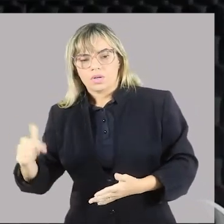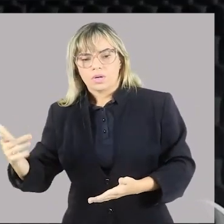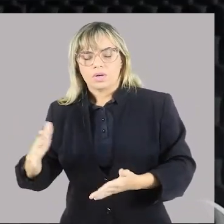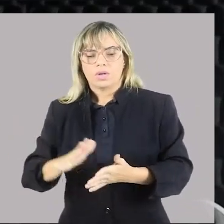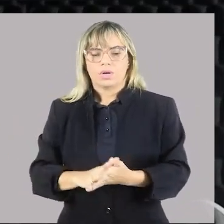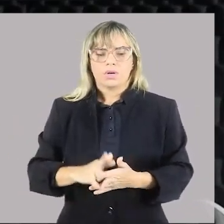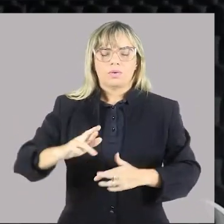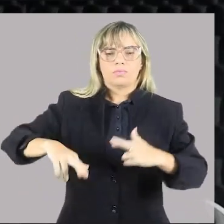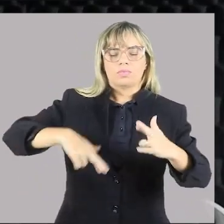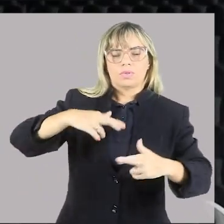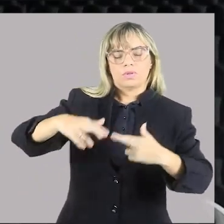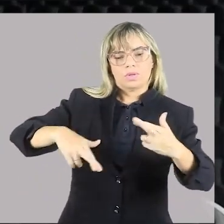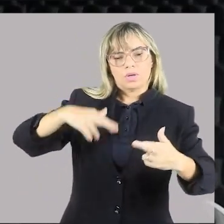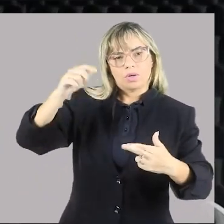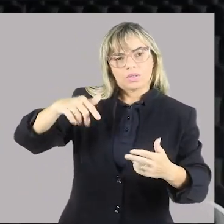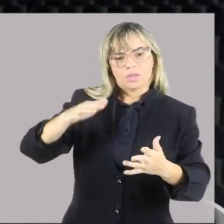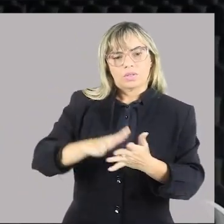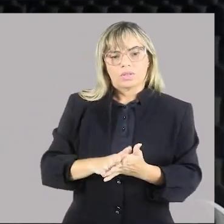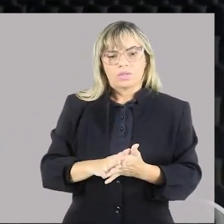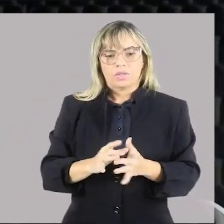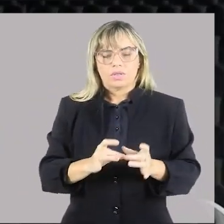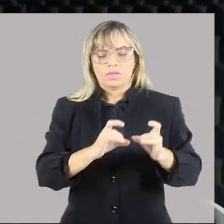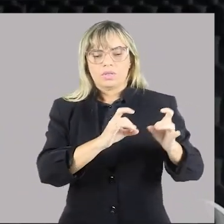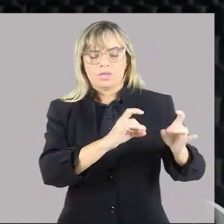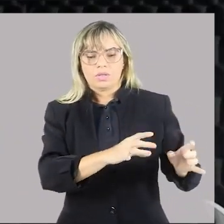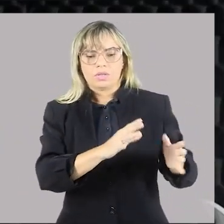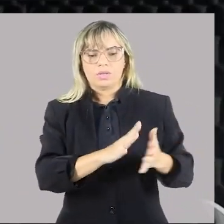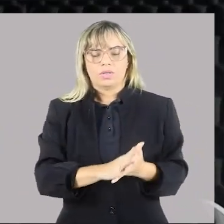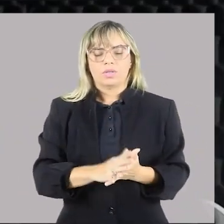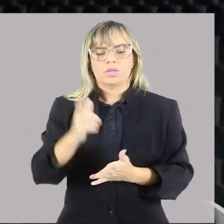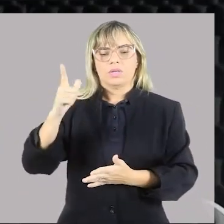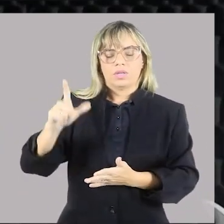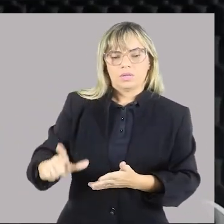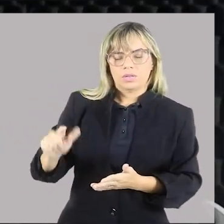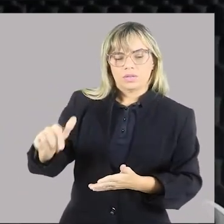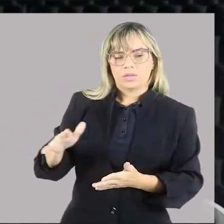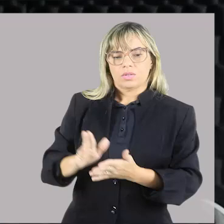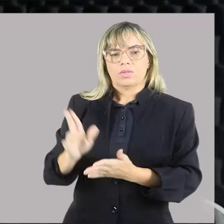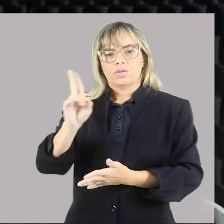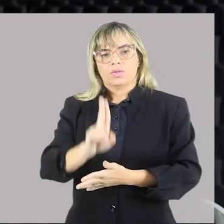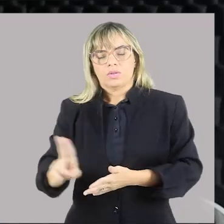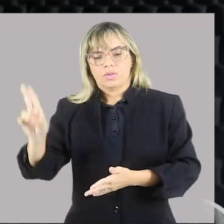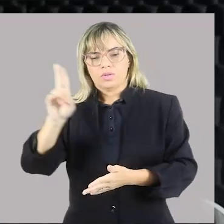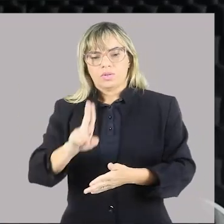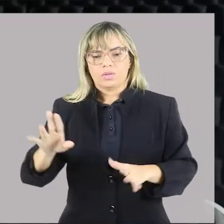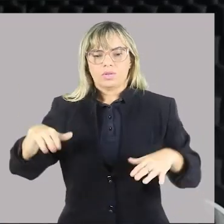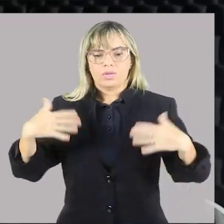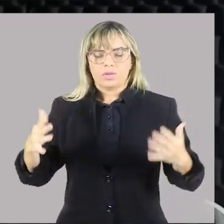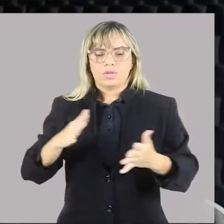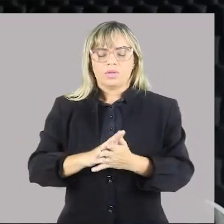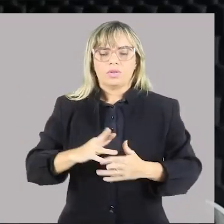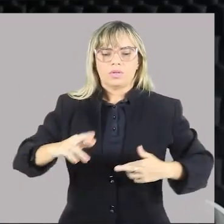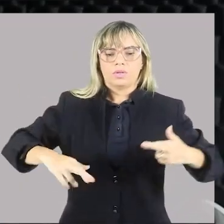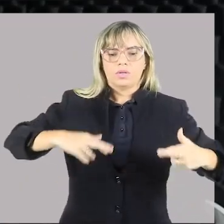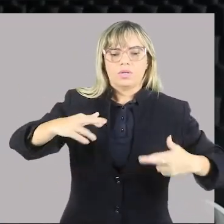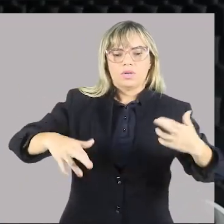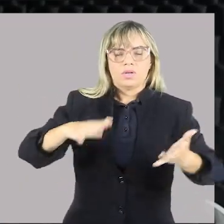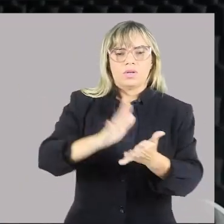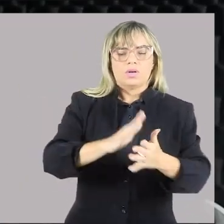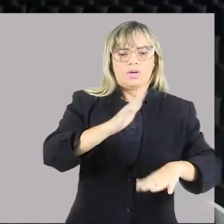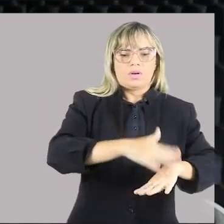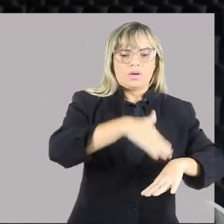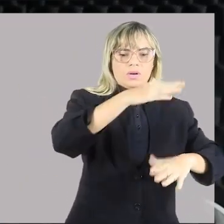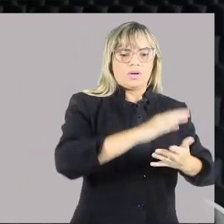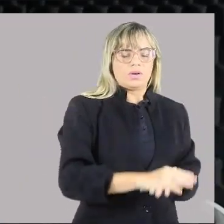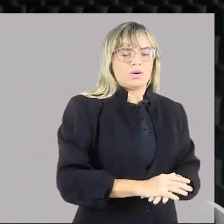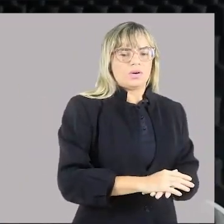reciclar. O grande problema é que quando a fala de reciclagem, a reciclagem ela é mais cara quando ela é